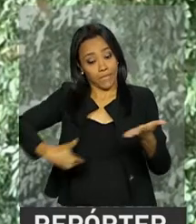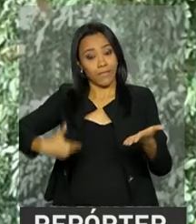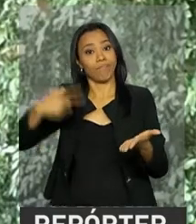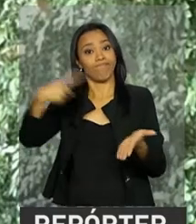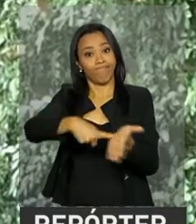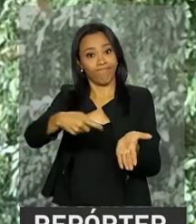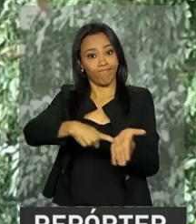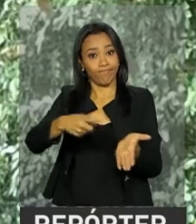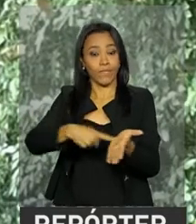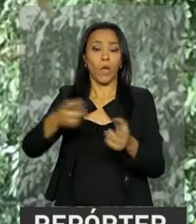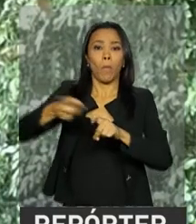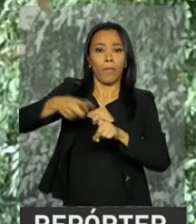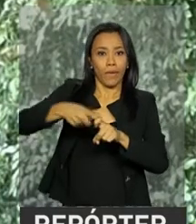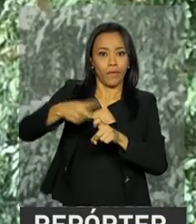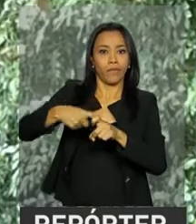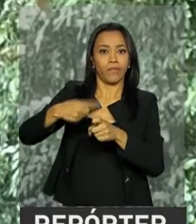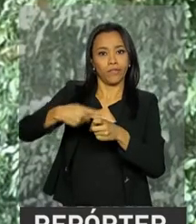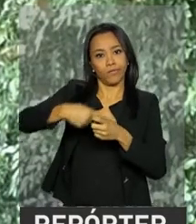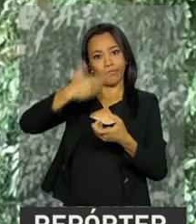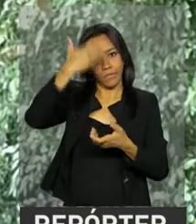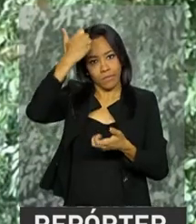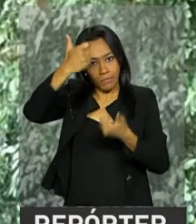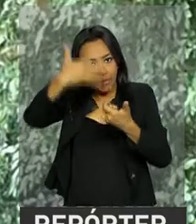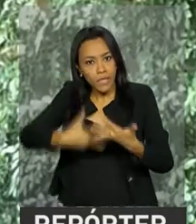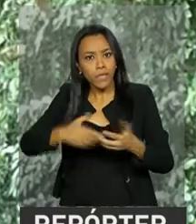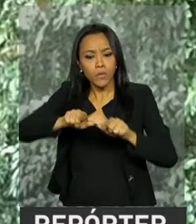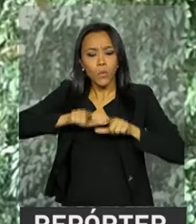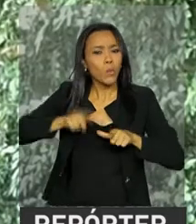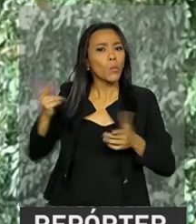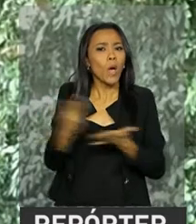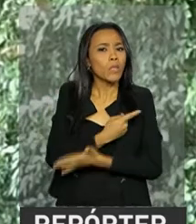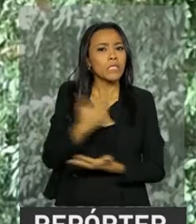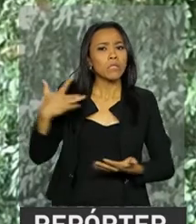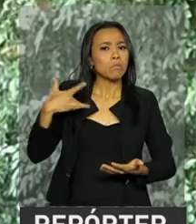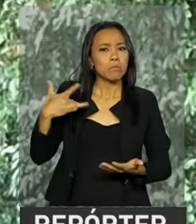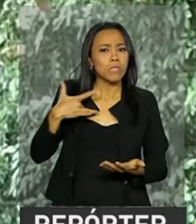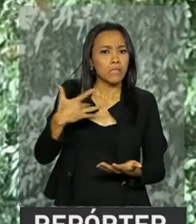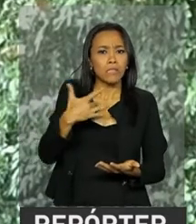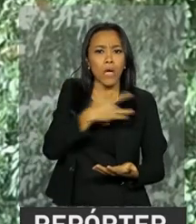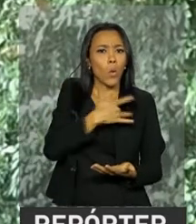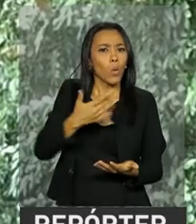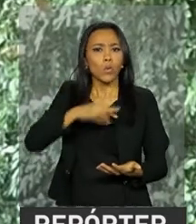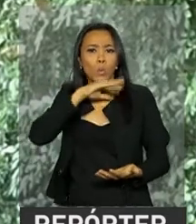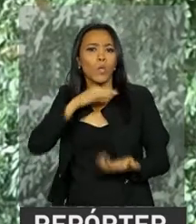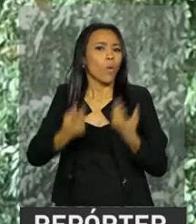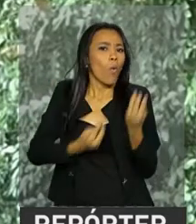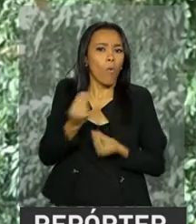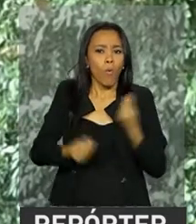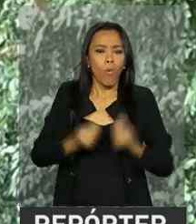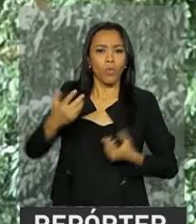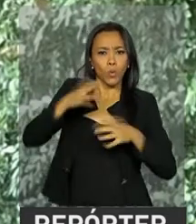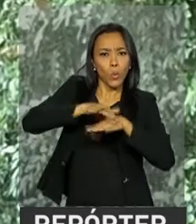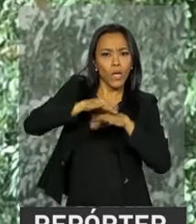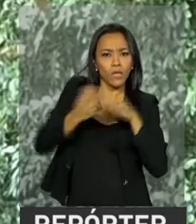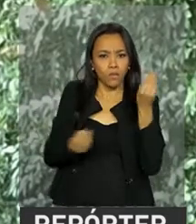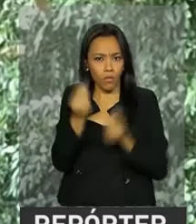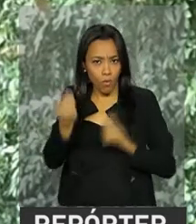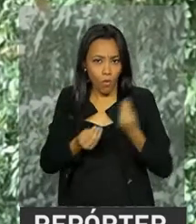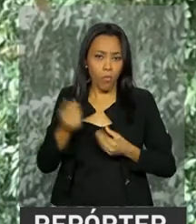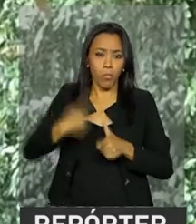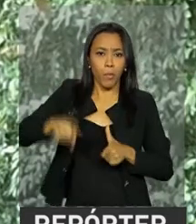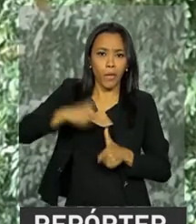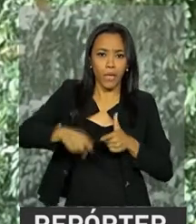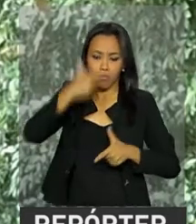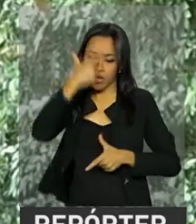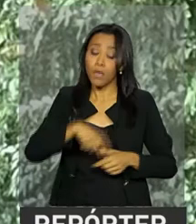o atestado médico ou laudo pericial que justifique grave doença, estágio terminal ou impossibilidade de locomoção do titular, além da